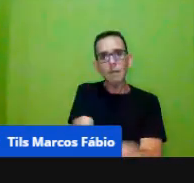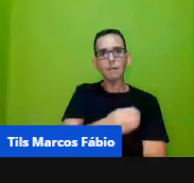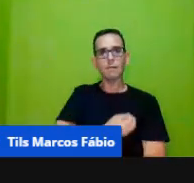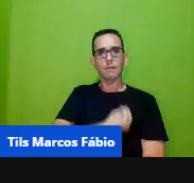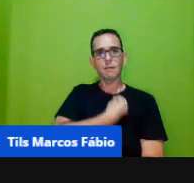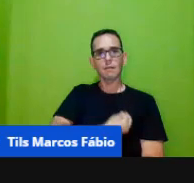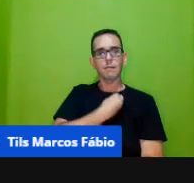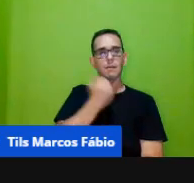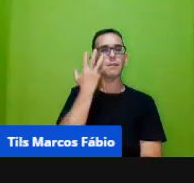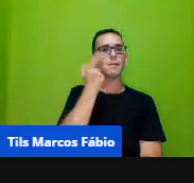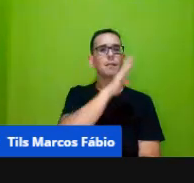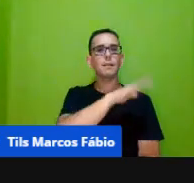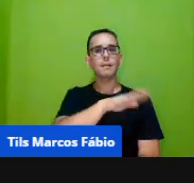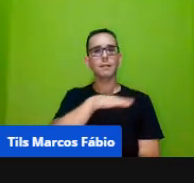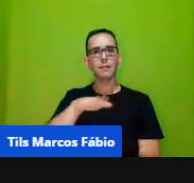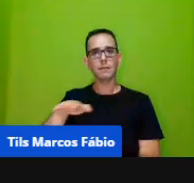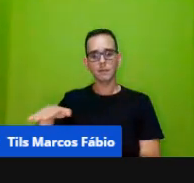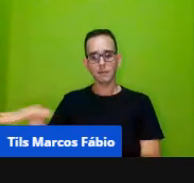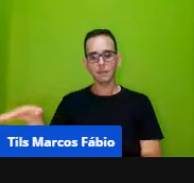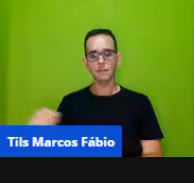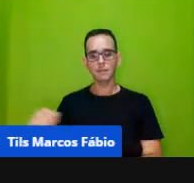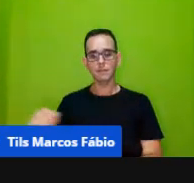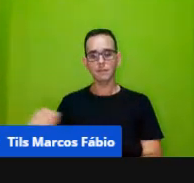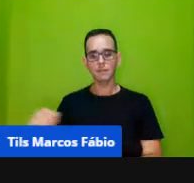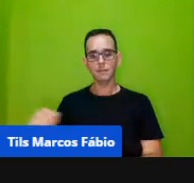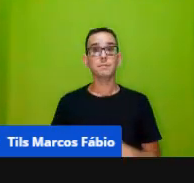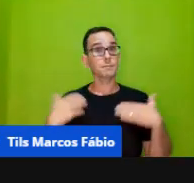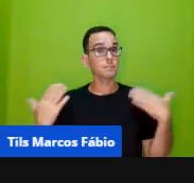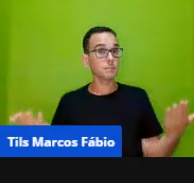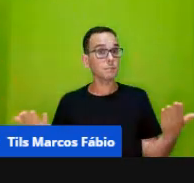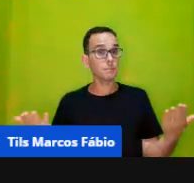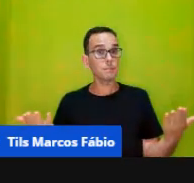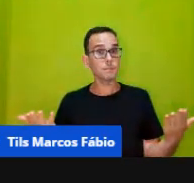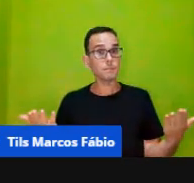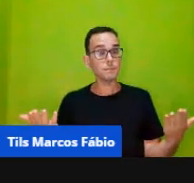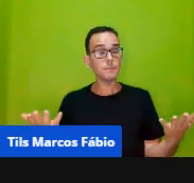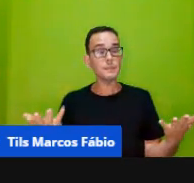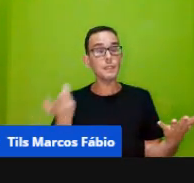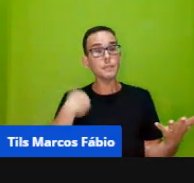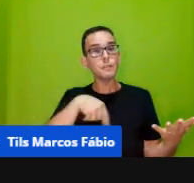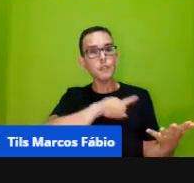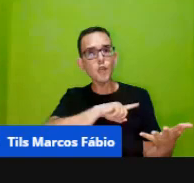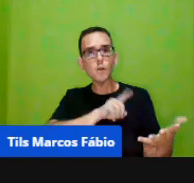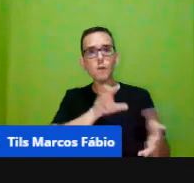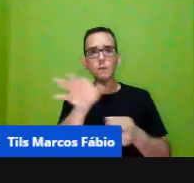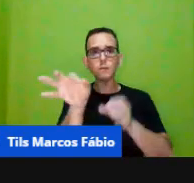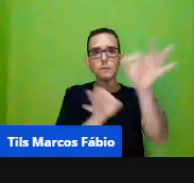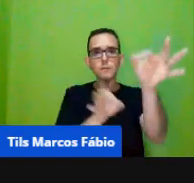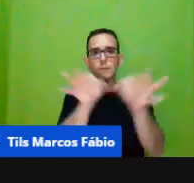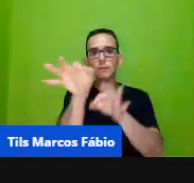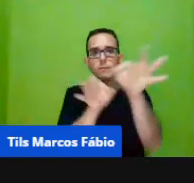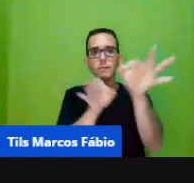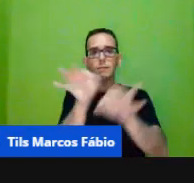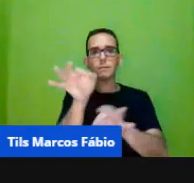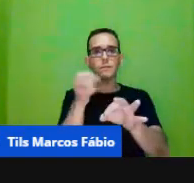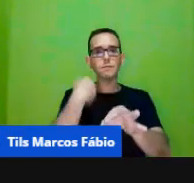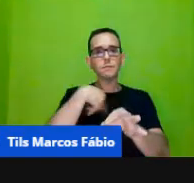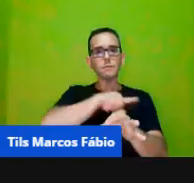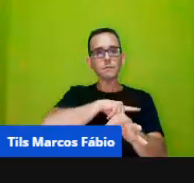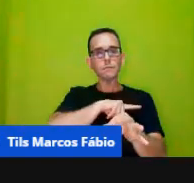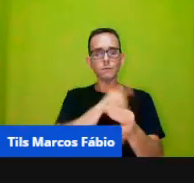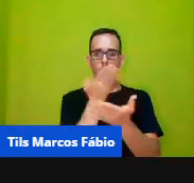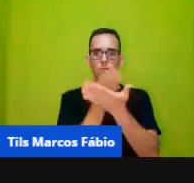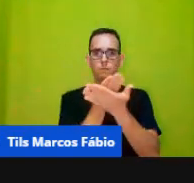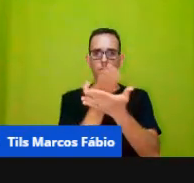né, então, a gente organiza o nosso trabalho, né, dentro